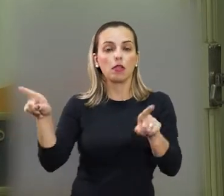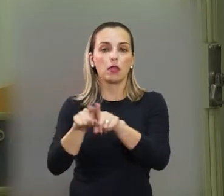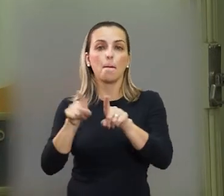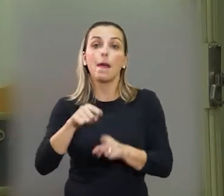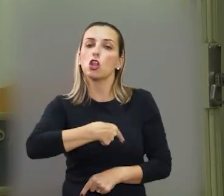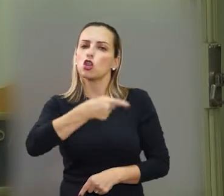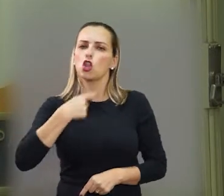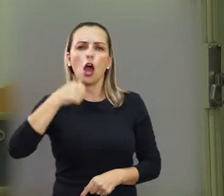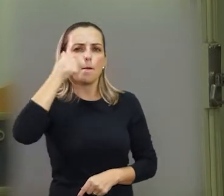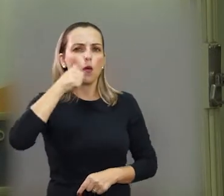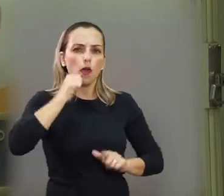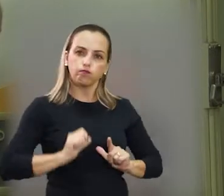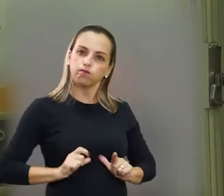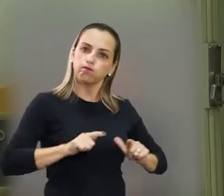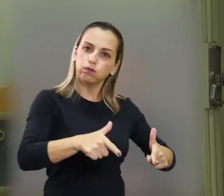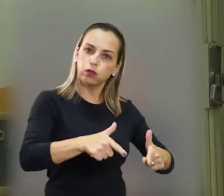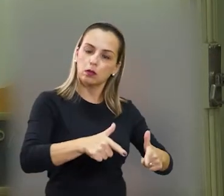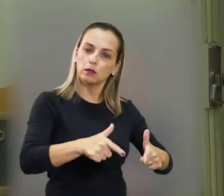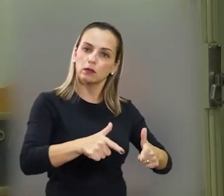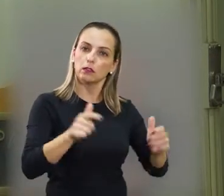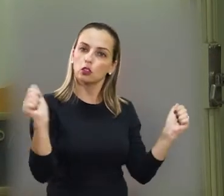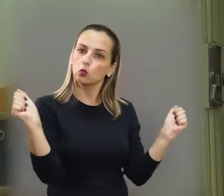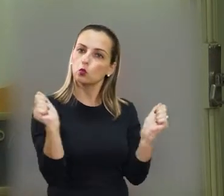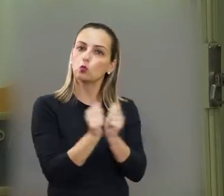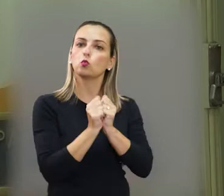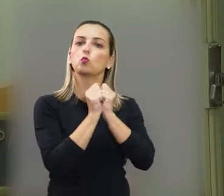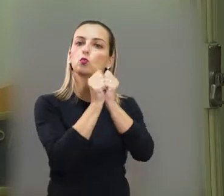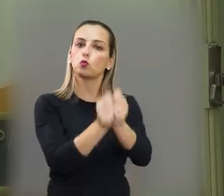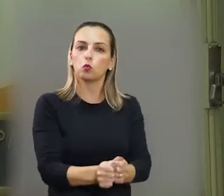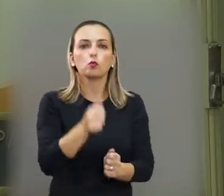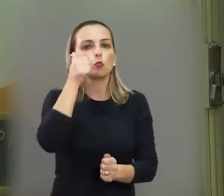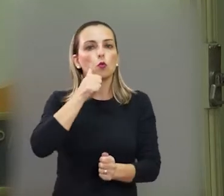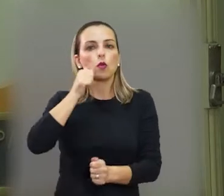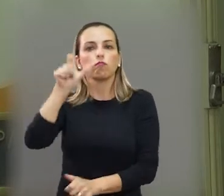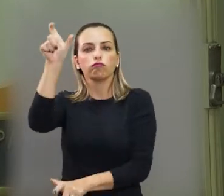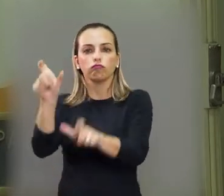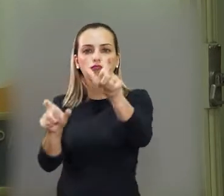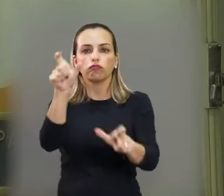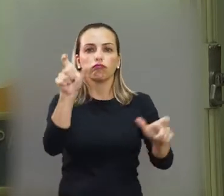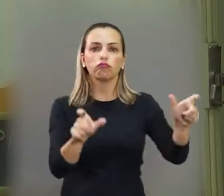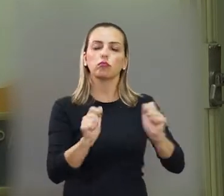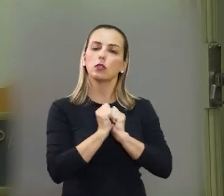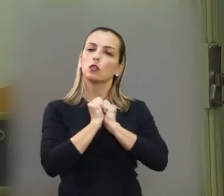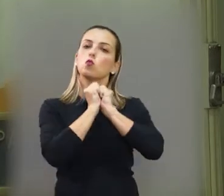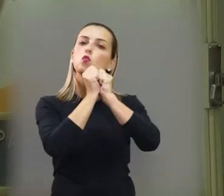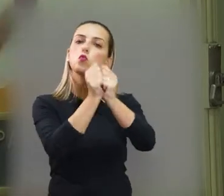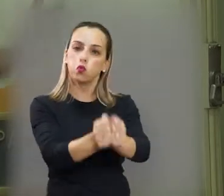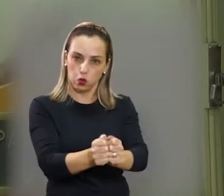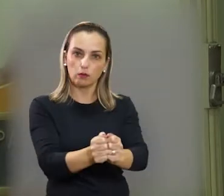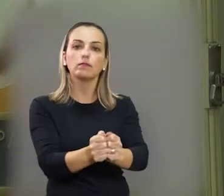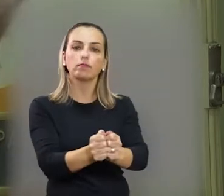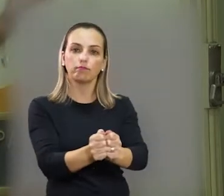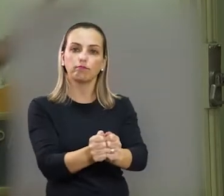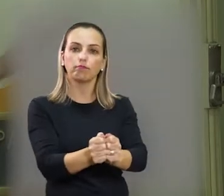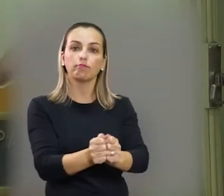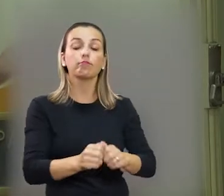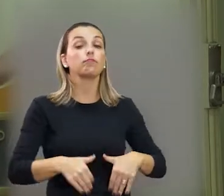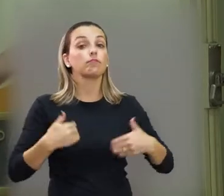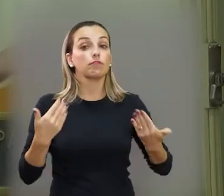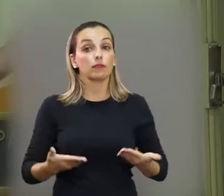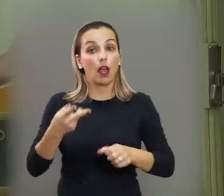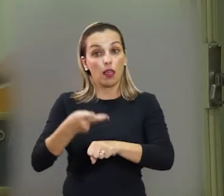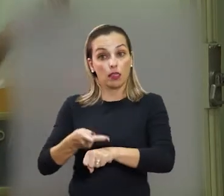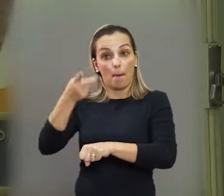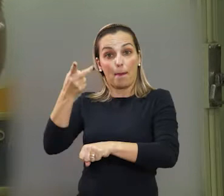de nós. E somos também mulheres que lutam com mulheres que estão ao lado, ao nosso